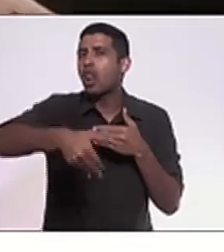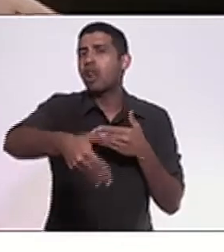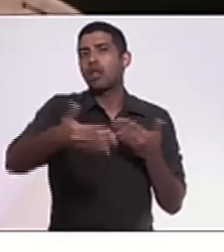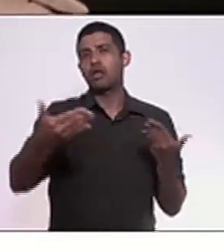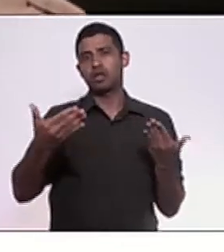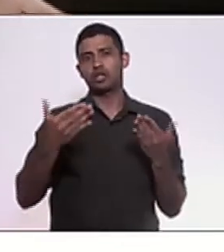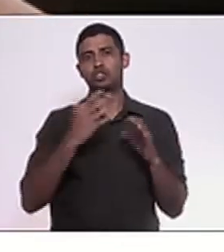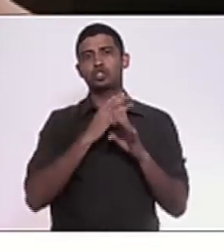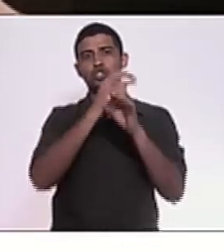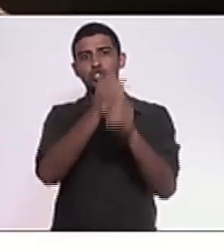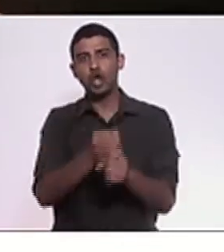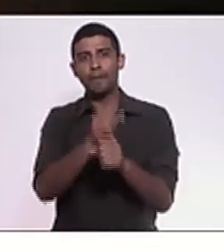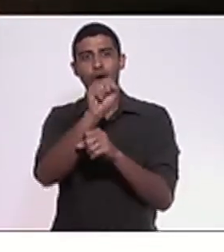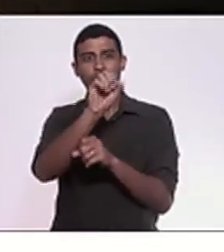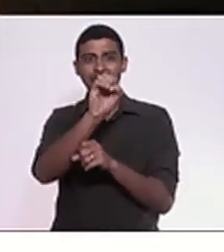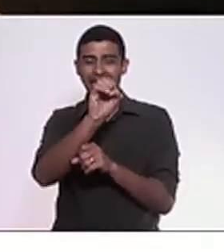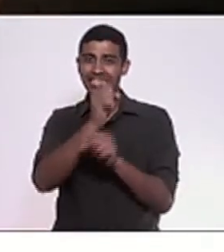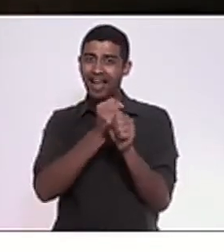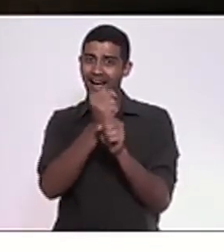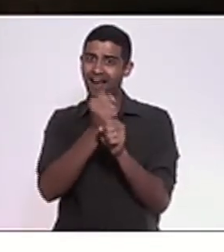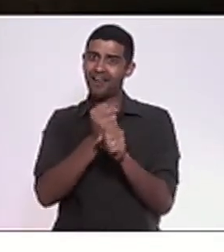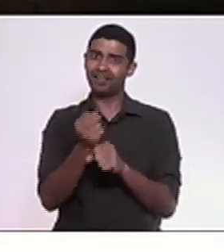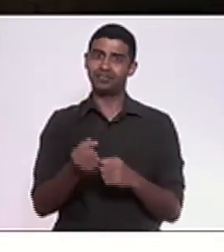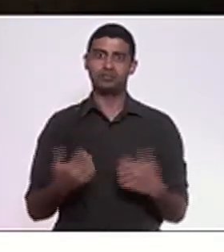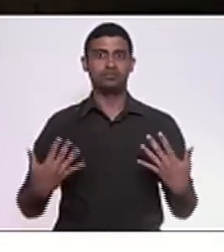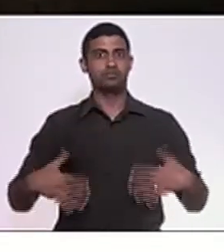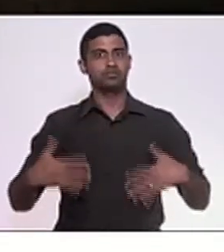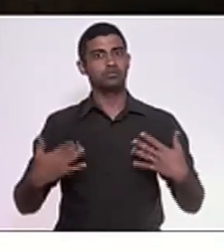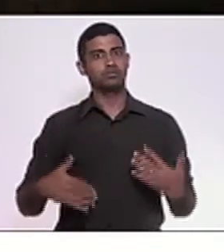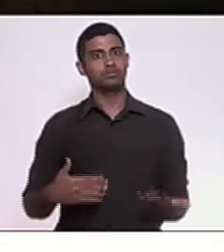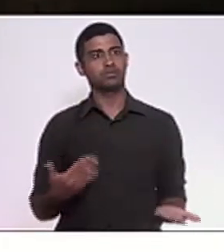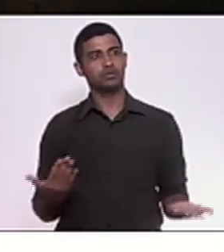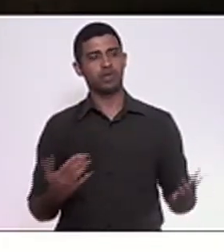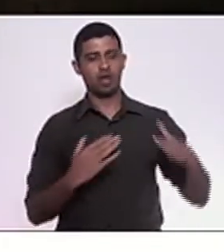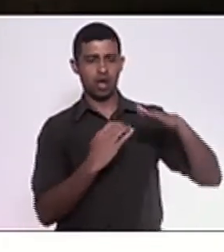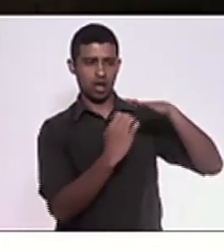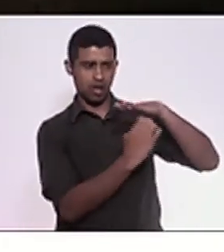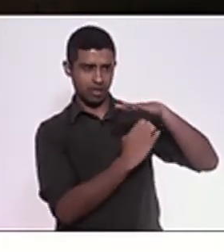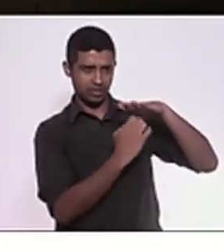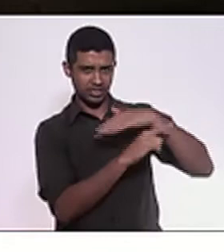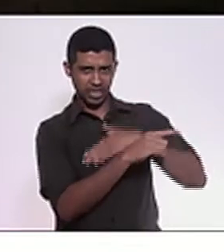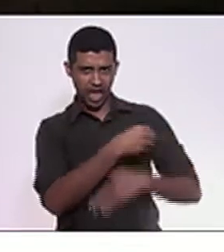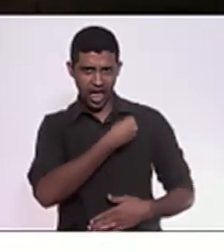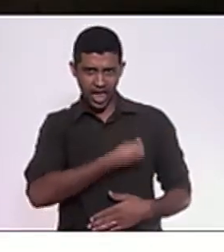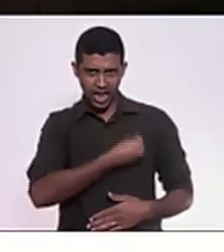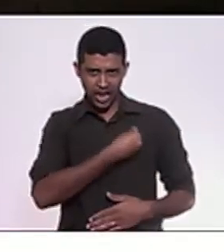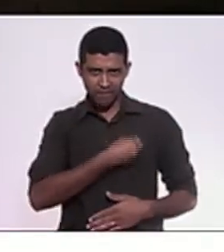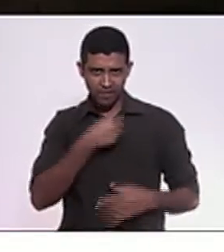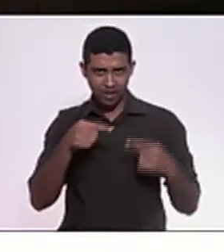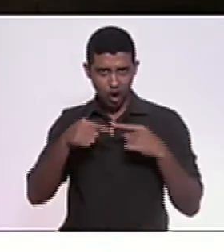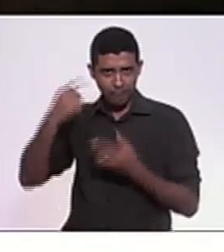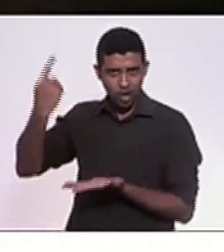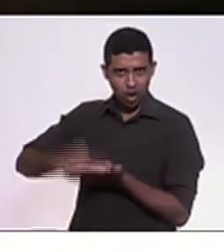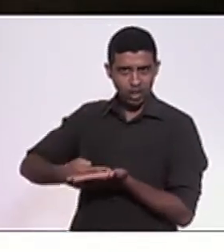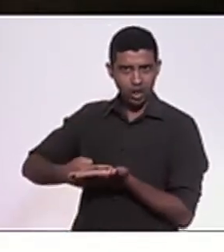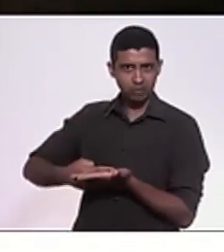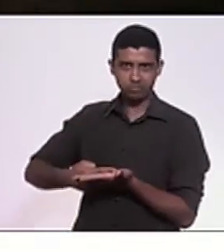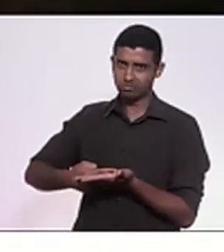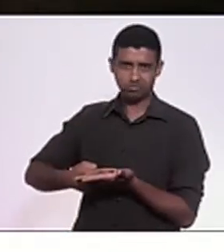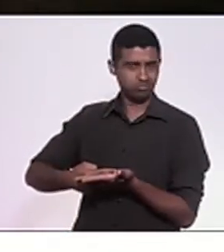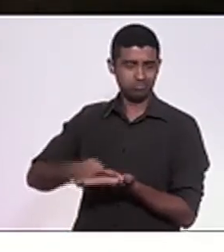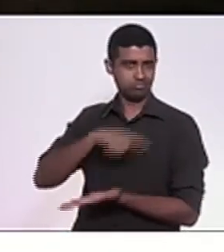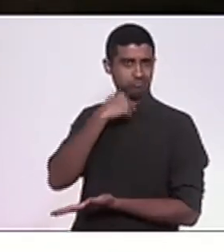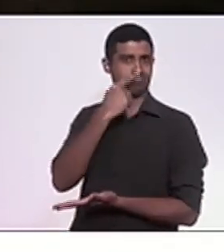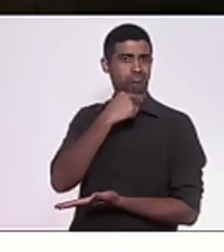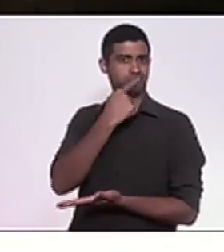anos de concessão. Nenhum empresário vai viver pelo tempo da concessão que ele tem, pô. E